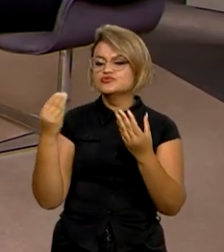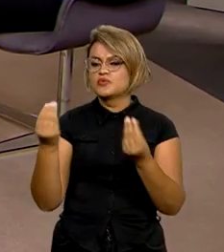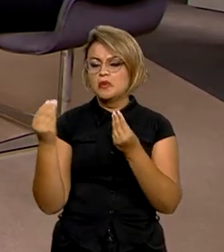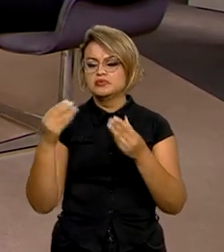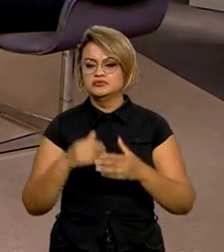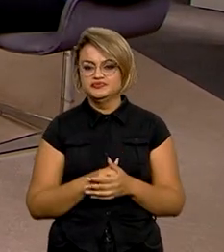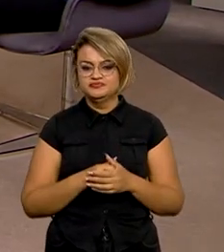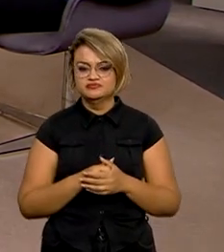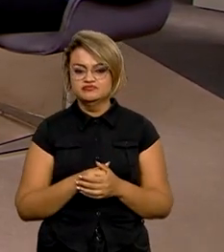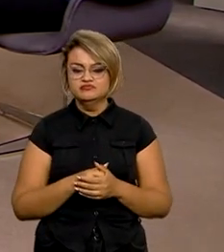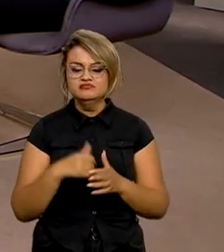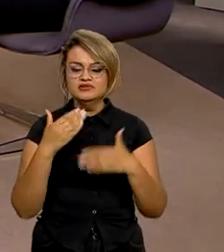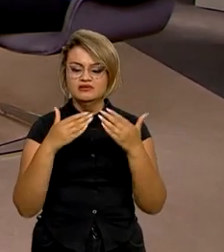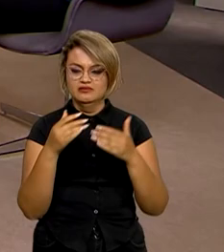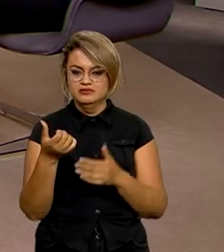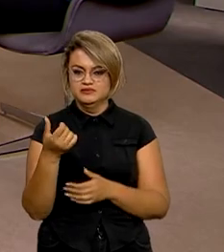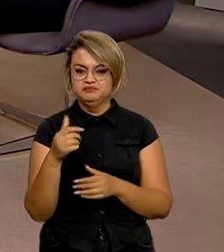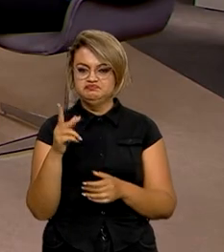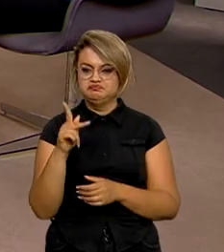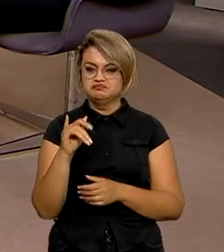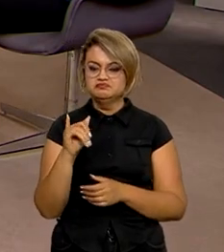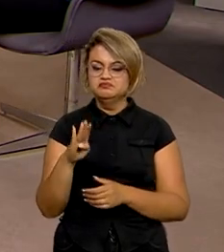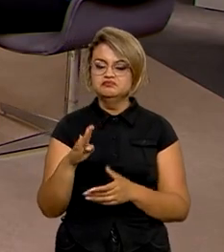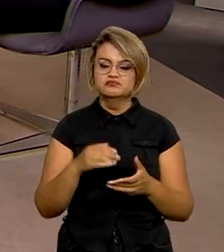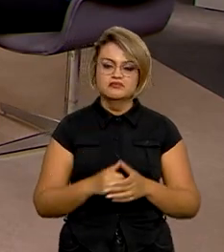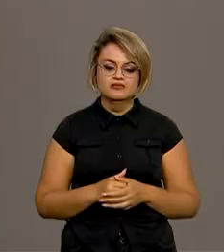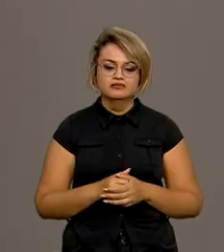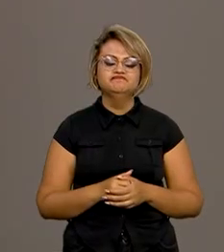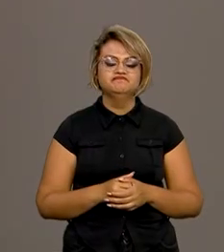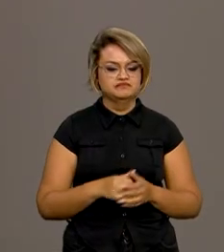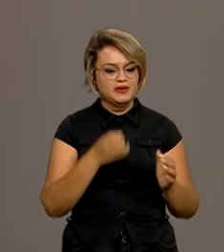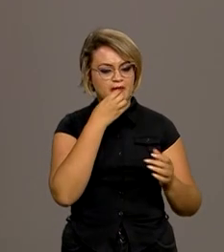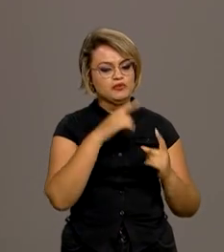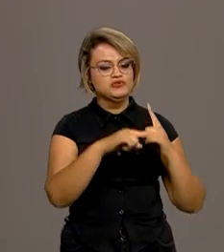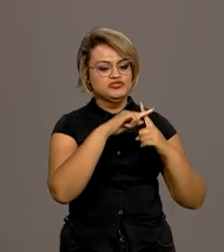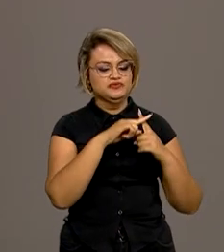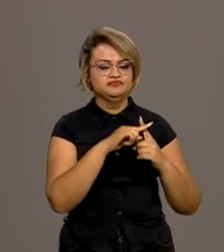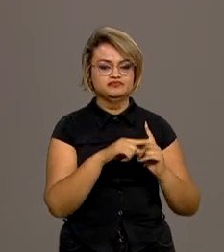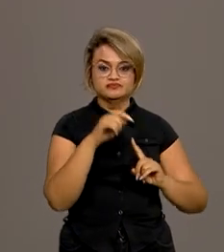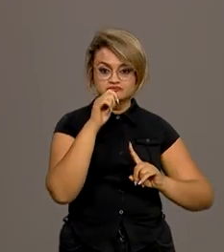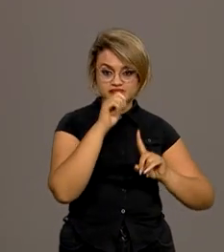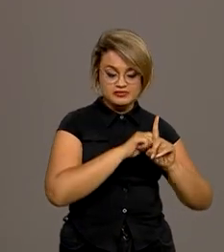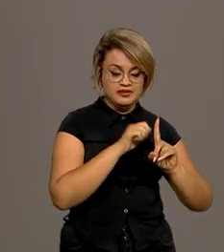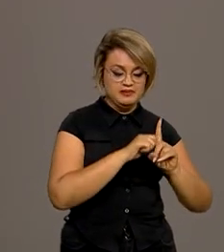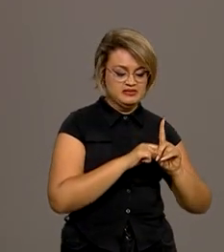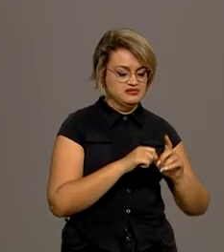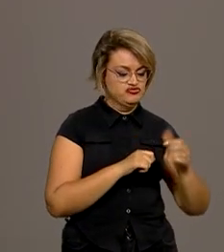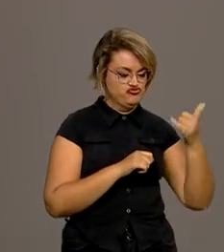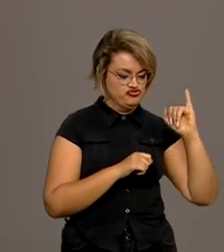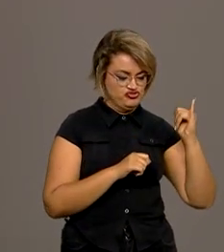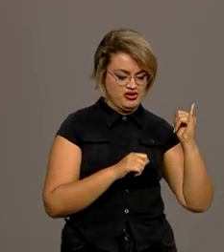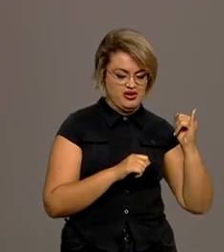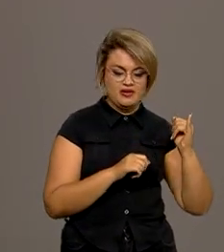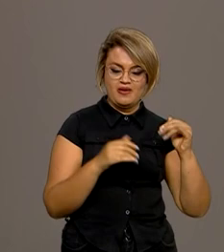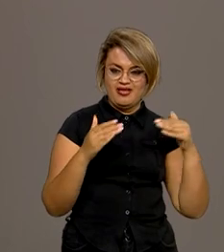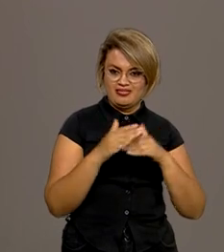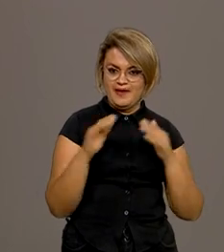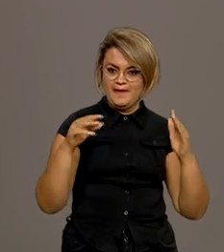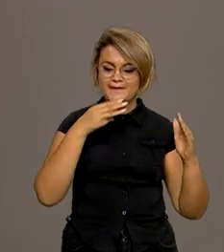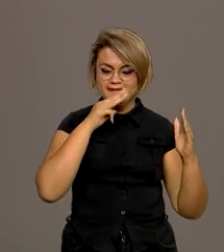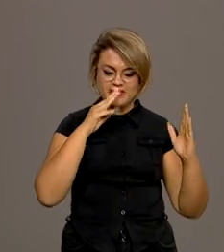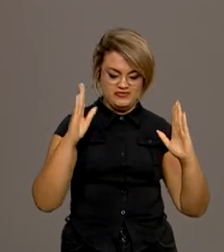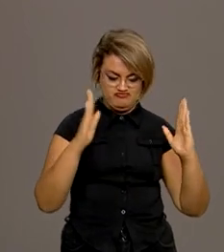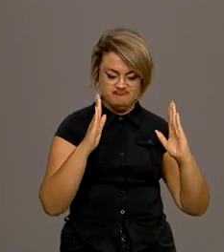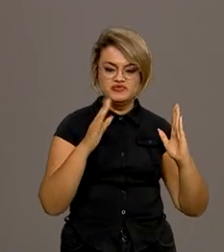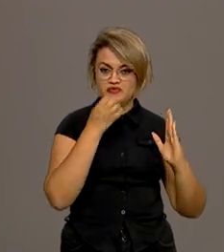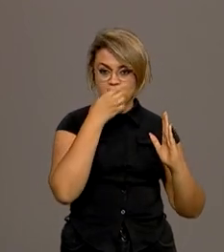segundo semestre, o crescimento do PIB. Muito positivo, porque você teve um primeiro trimestre já bom e as perspectivas no início do ano